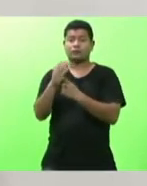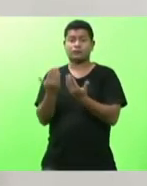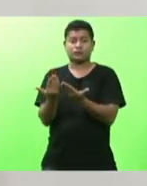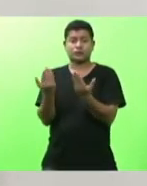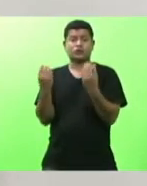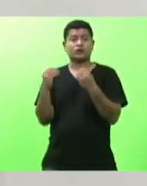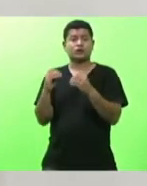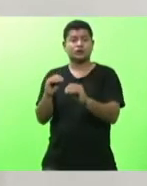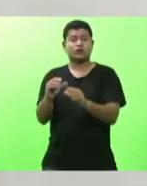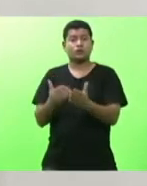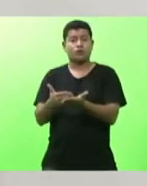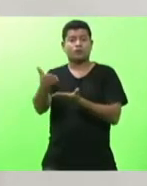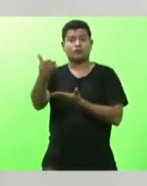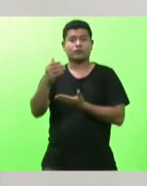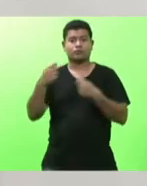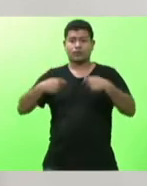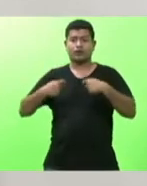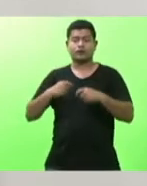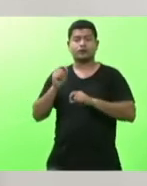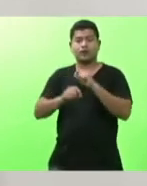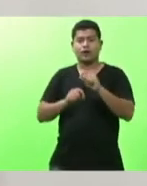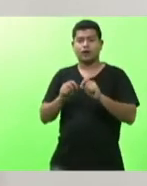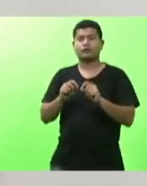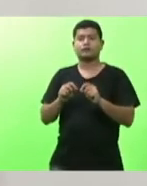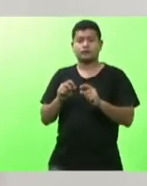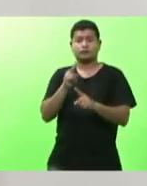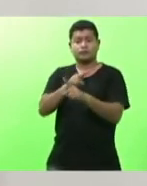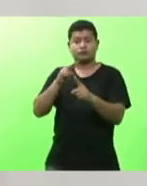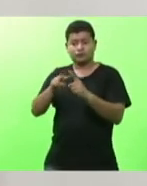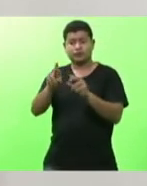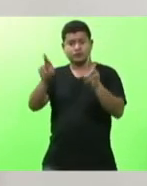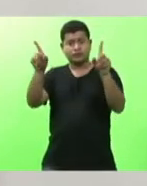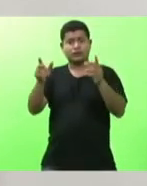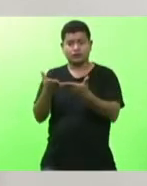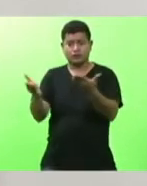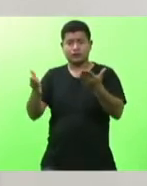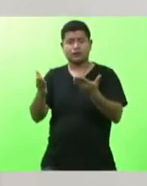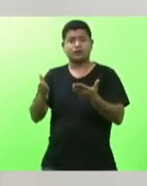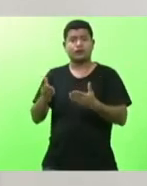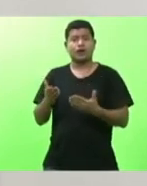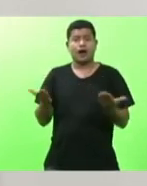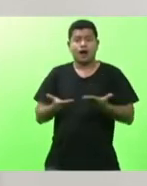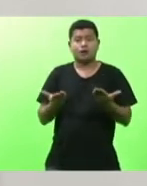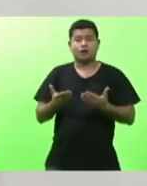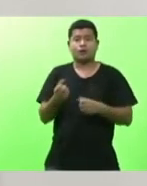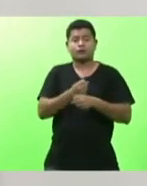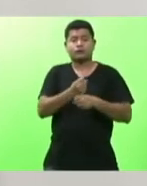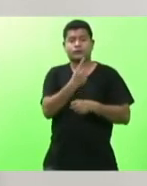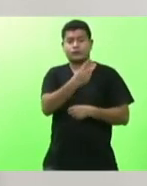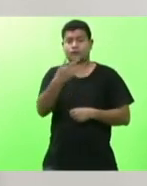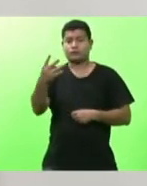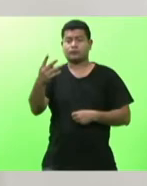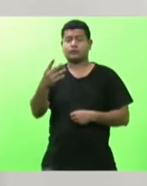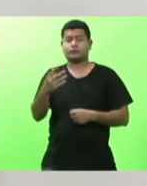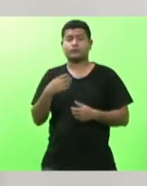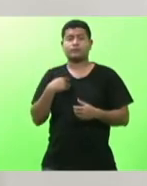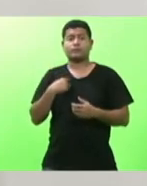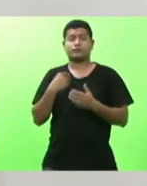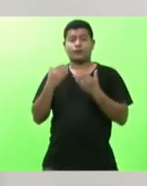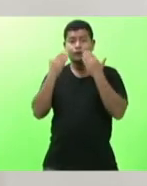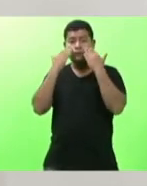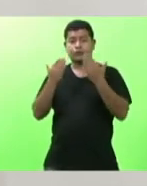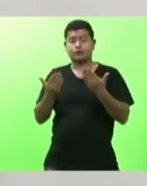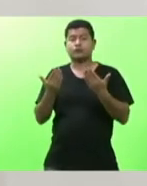diferenciado neste ano dos 144 anos do governo do estado sinalizando aí sim com um